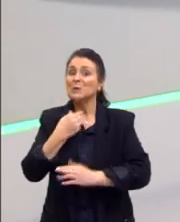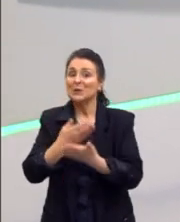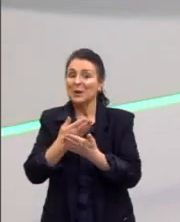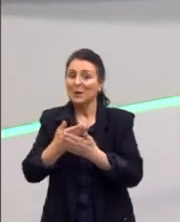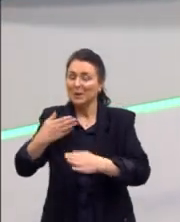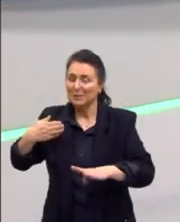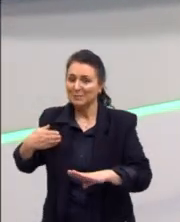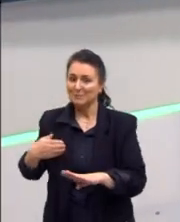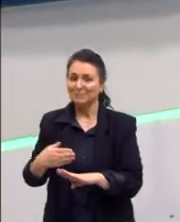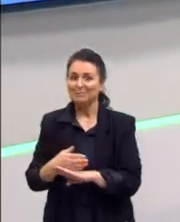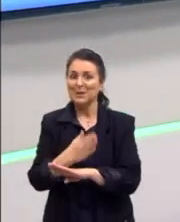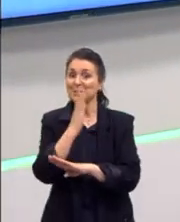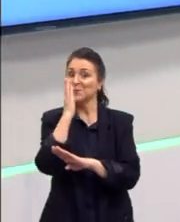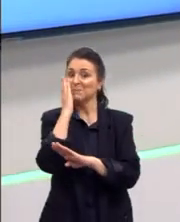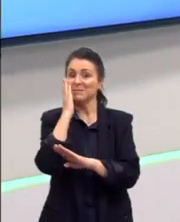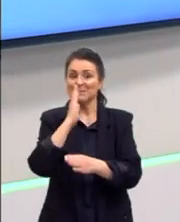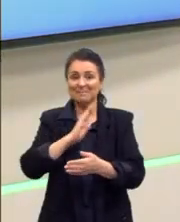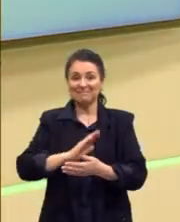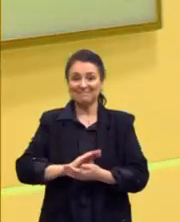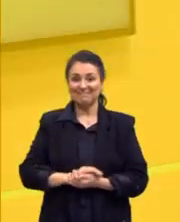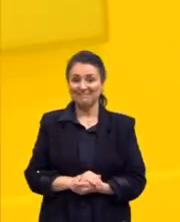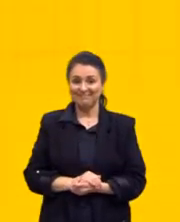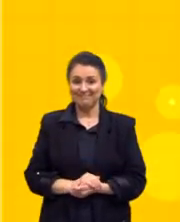e partiu passar.